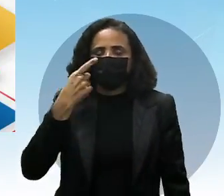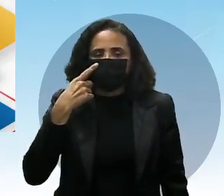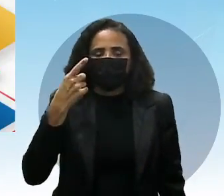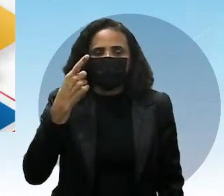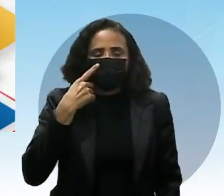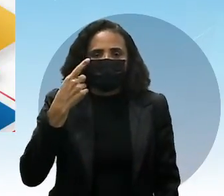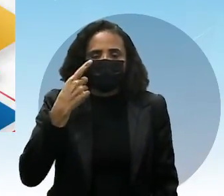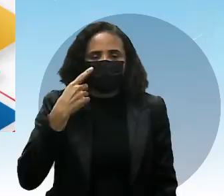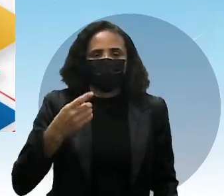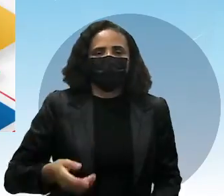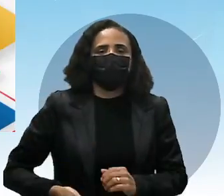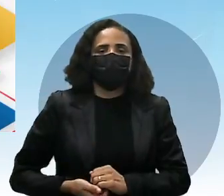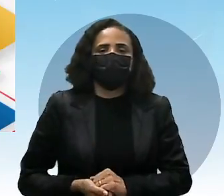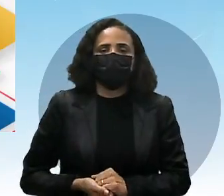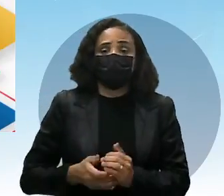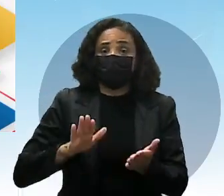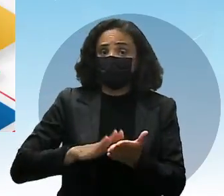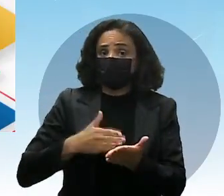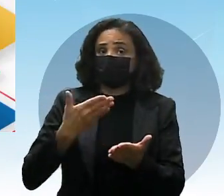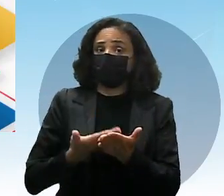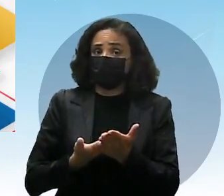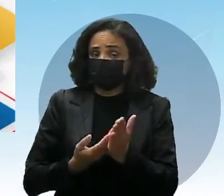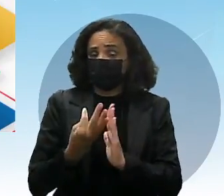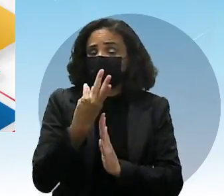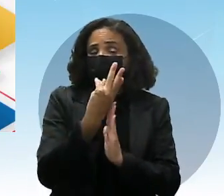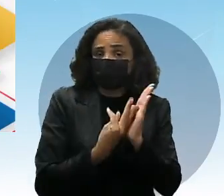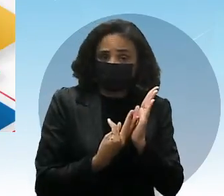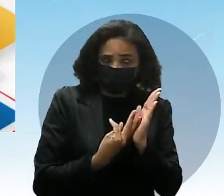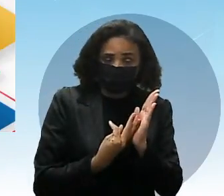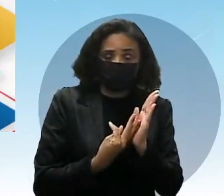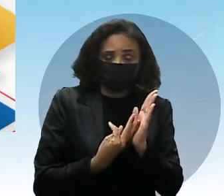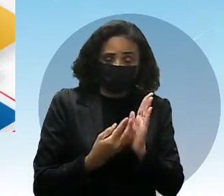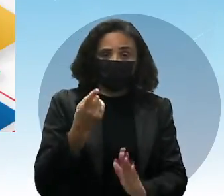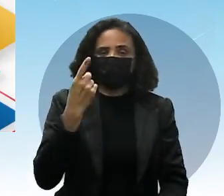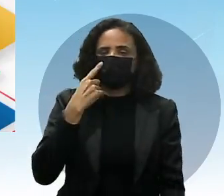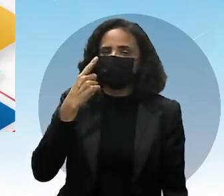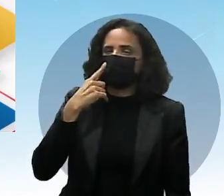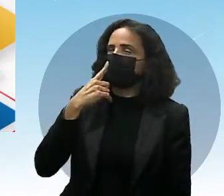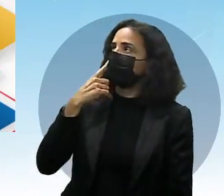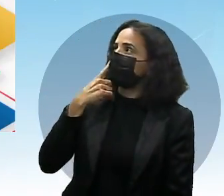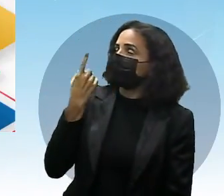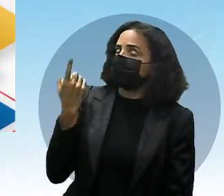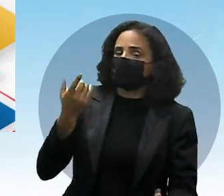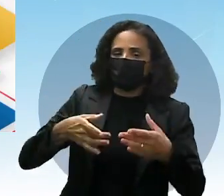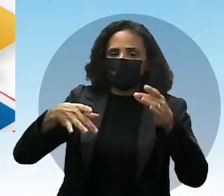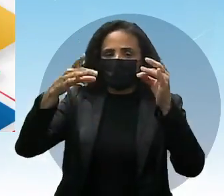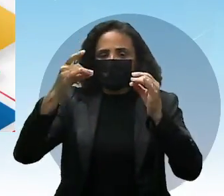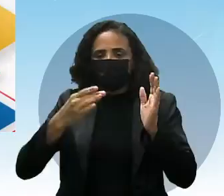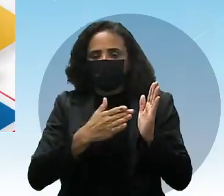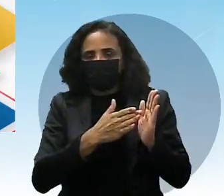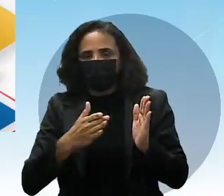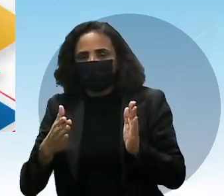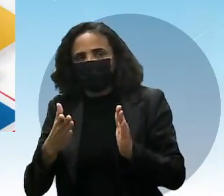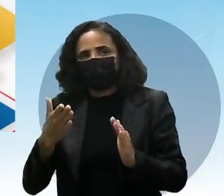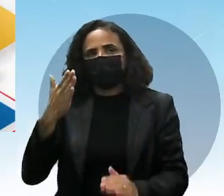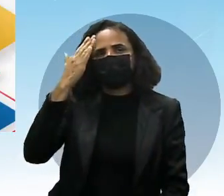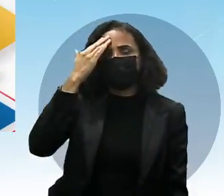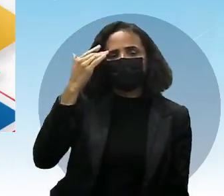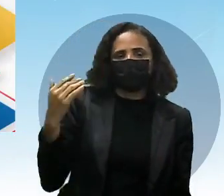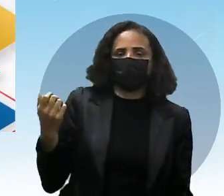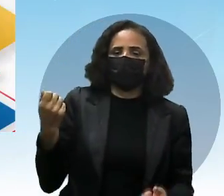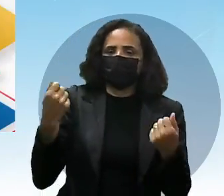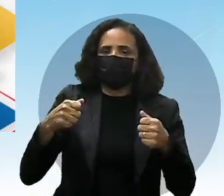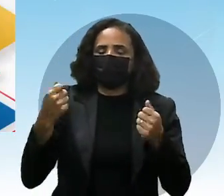A também a questão de interpretação Veja que aí ele não demandou Que você soubesse